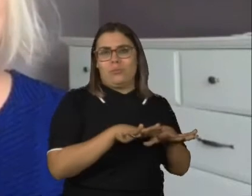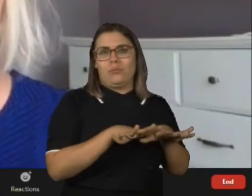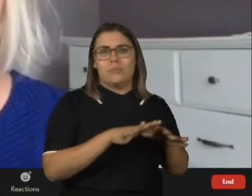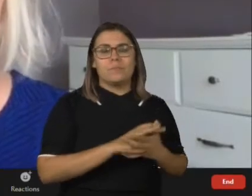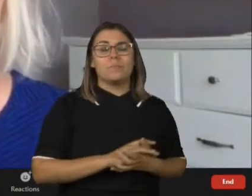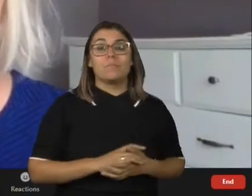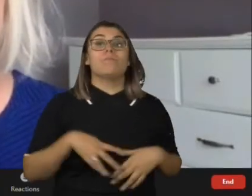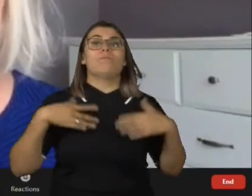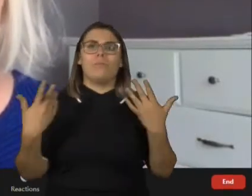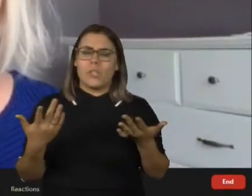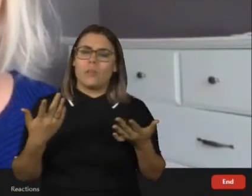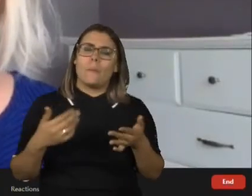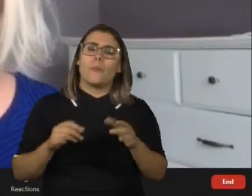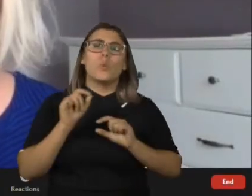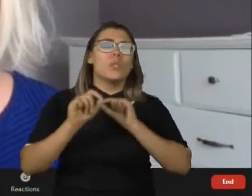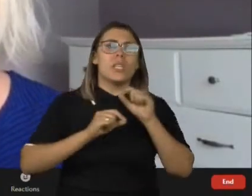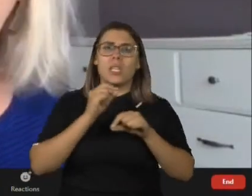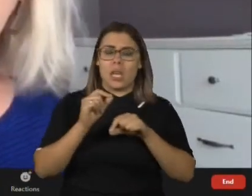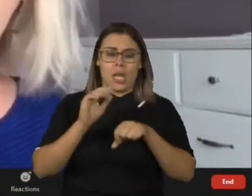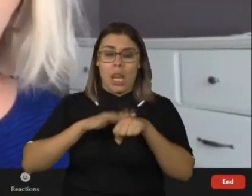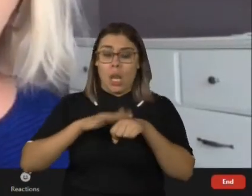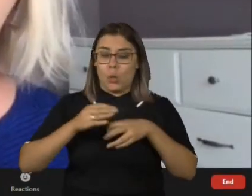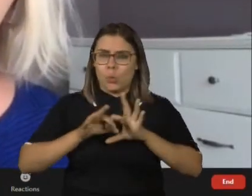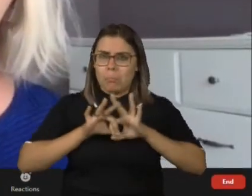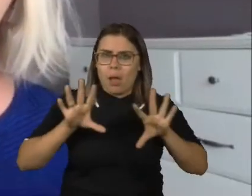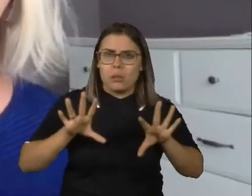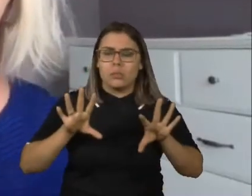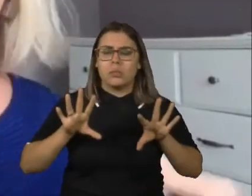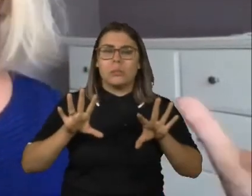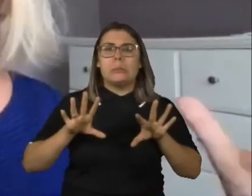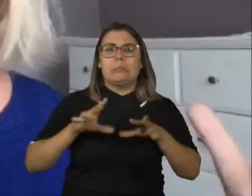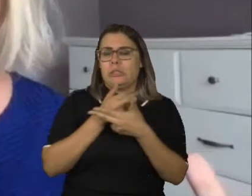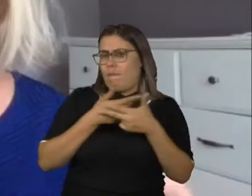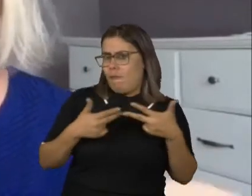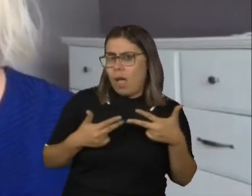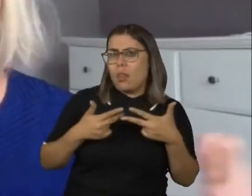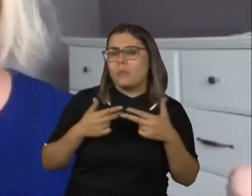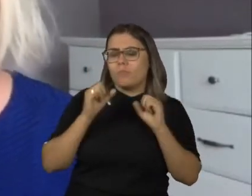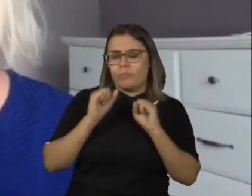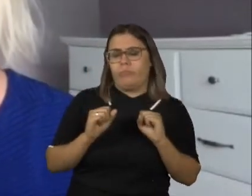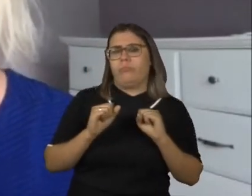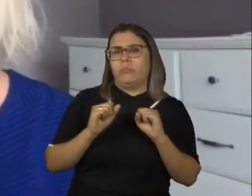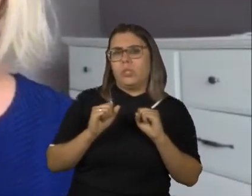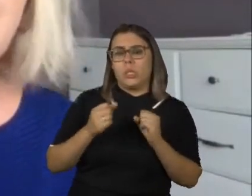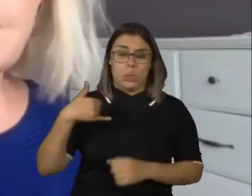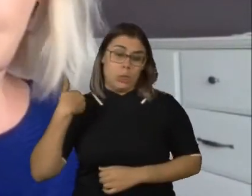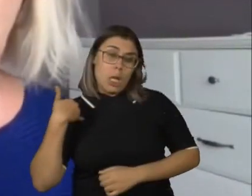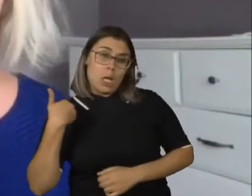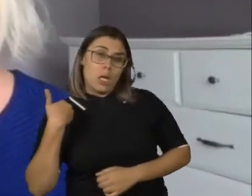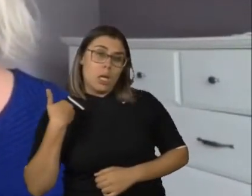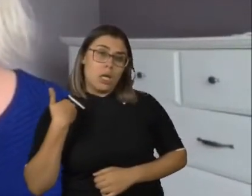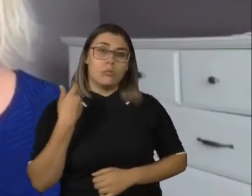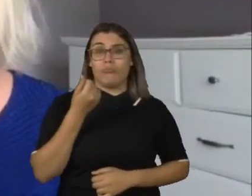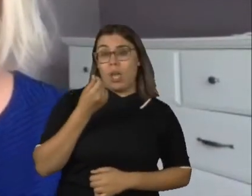quero dizer para vocês é o seguinte, que a autonomia tem graus, né? Tem que diferem por várias nuances, seja a idade, seja a